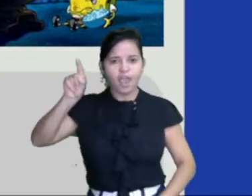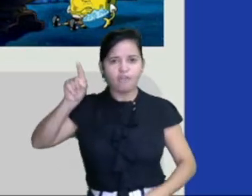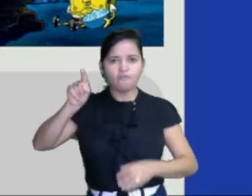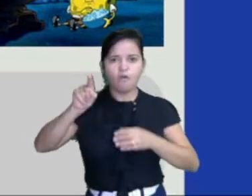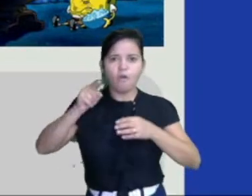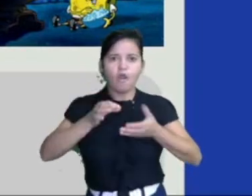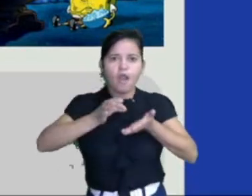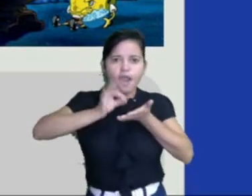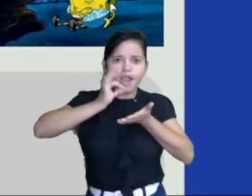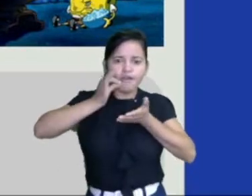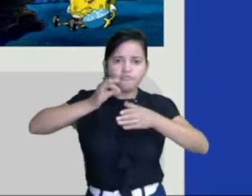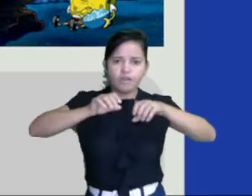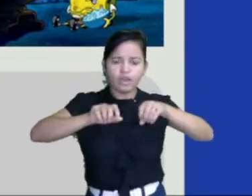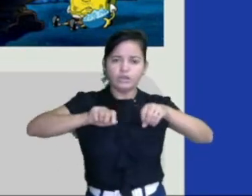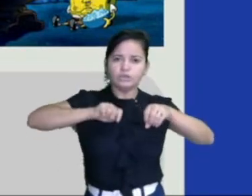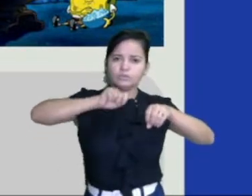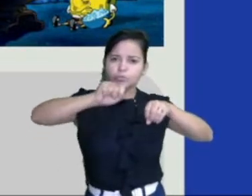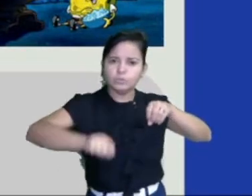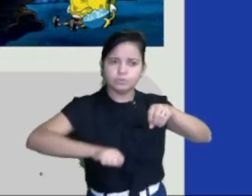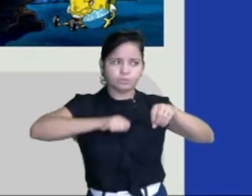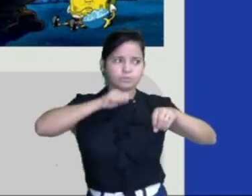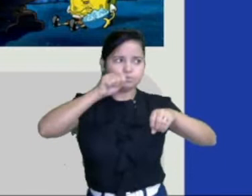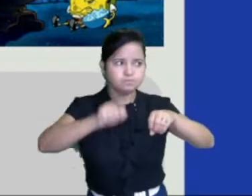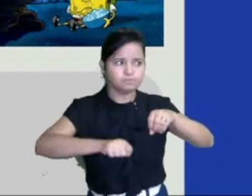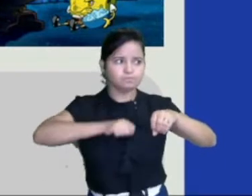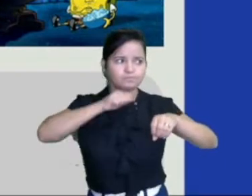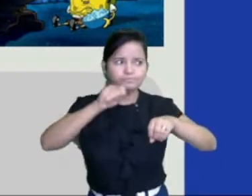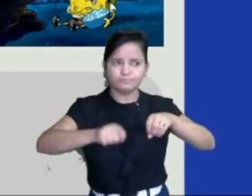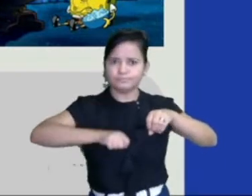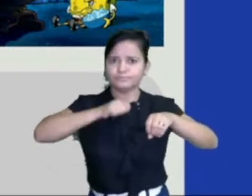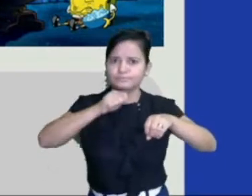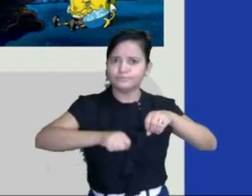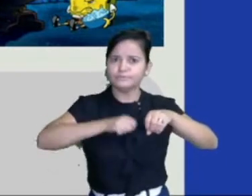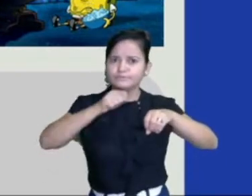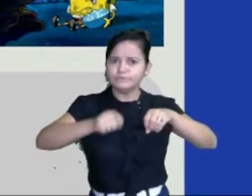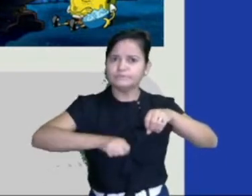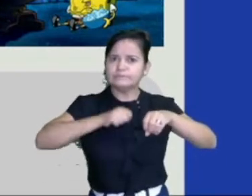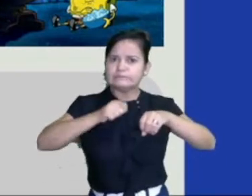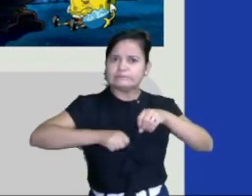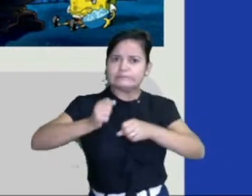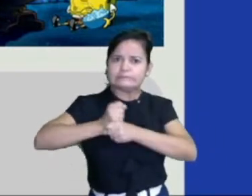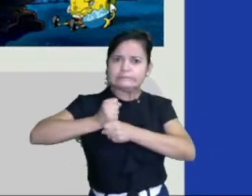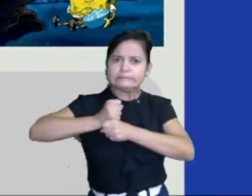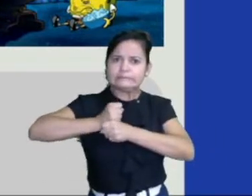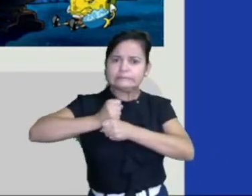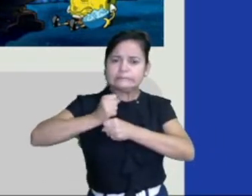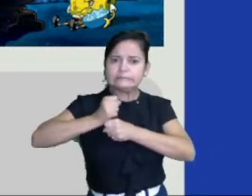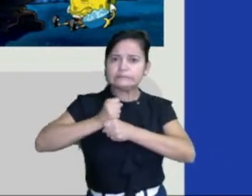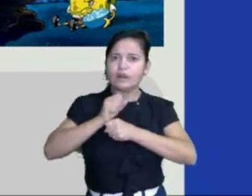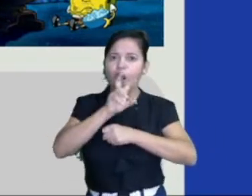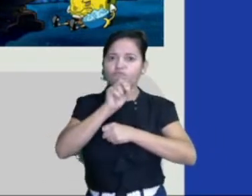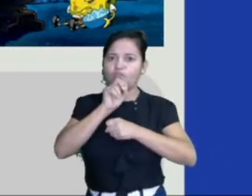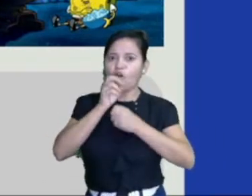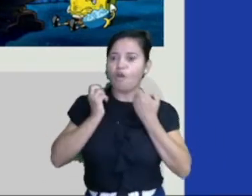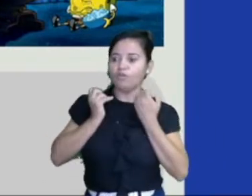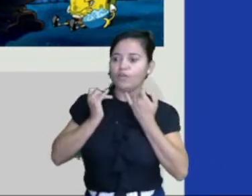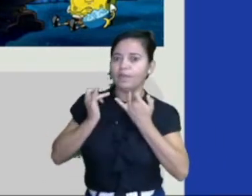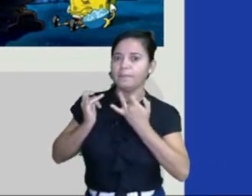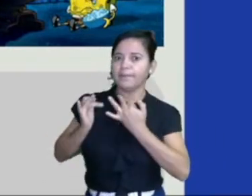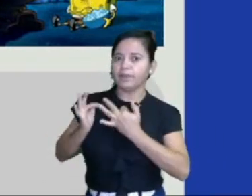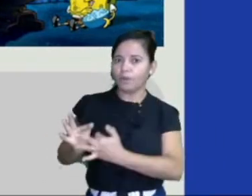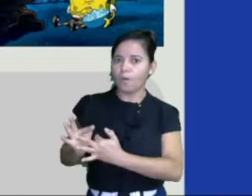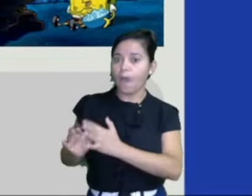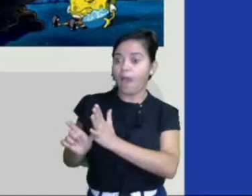o café em um moedor muito antigo. E explicou que antes disso,